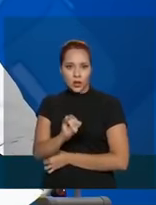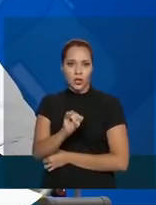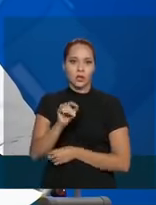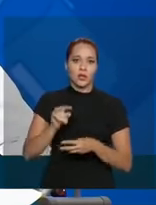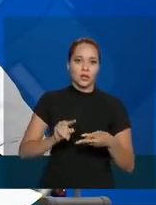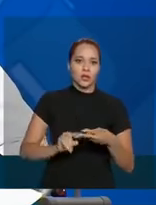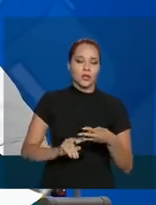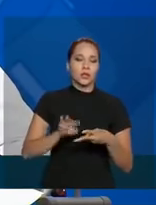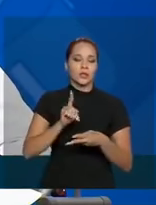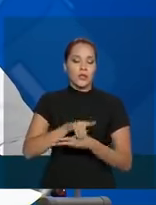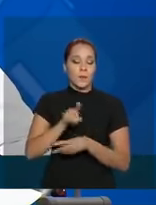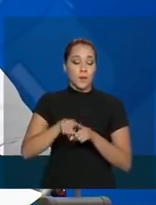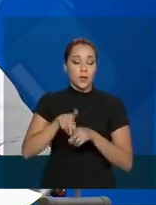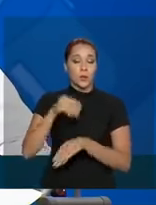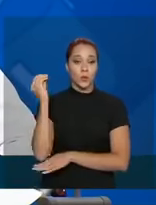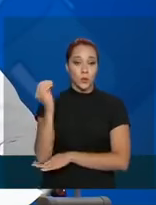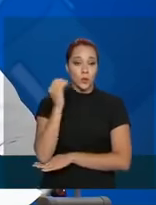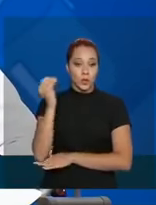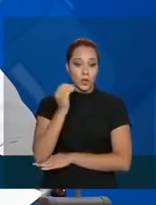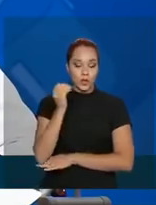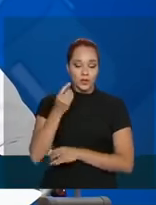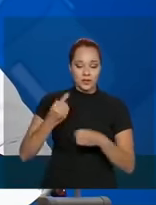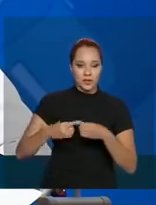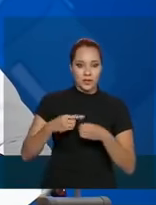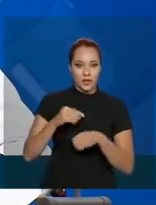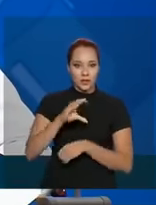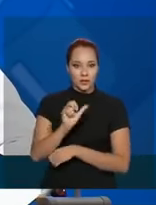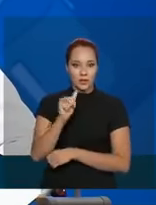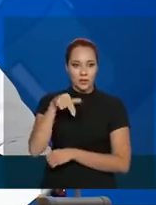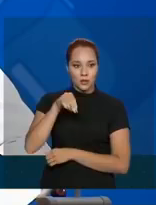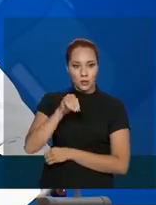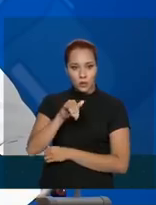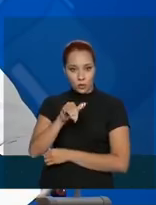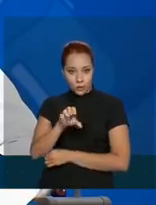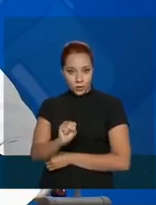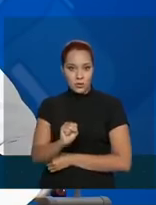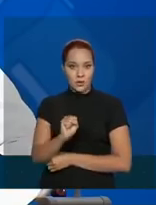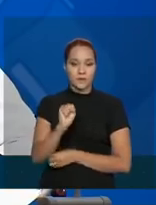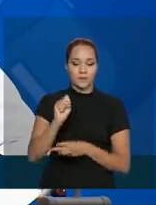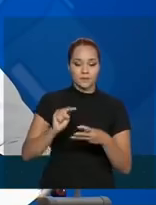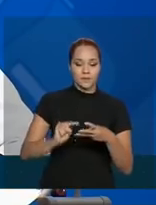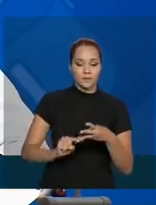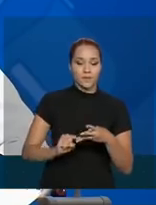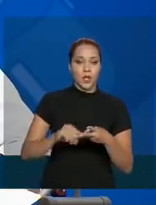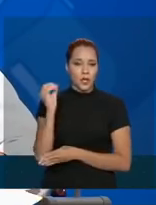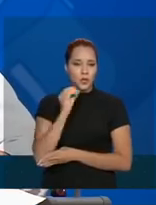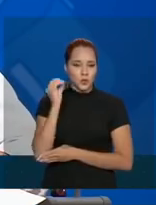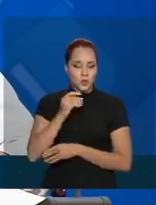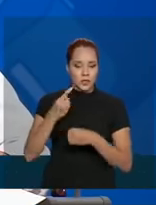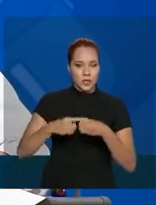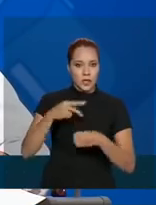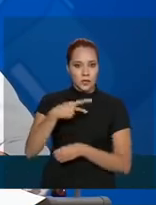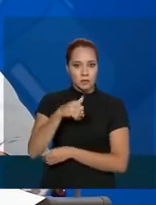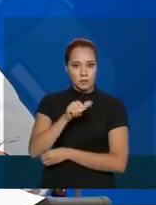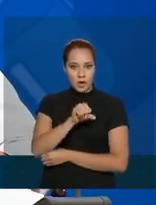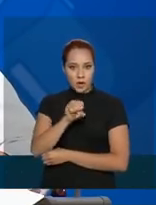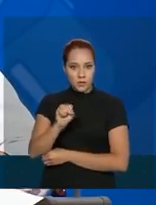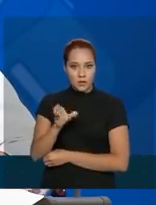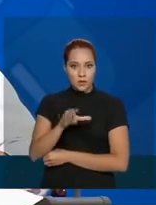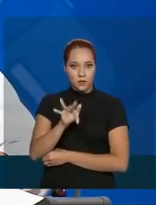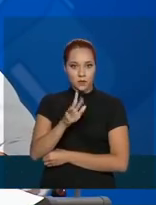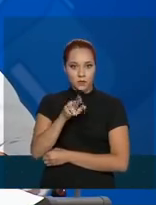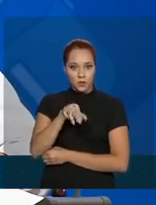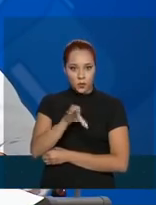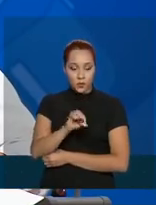No Rio Grande do Sul, Canoas, 10 leitos. No Rio Grande do Sul, Passo Fundo, 10